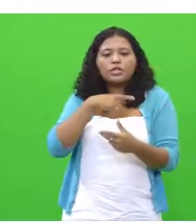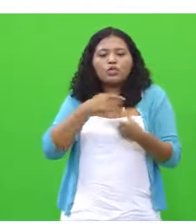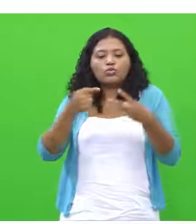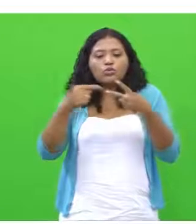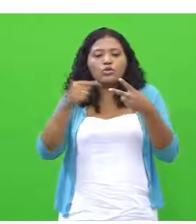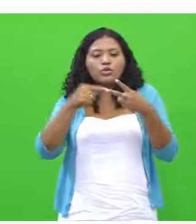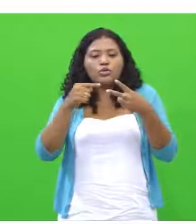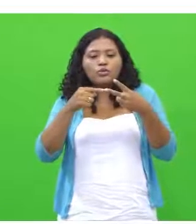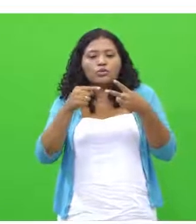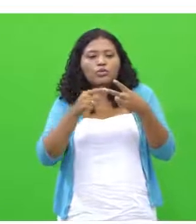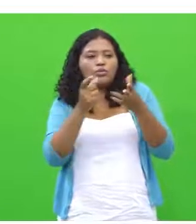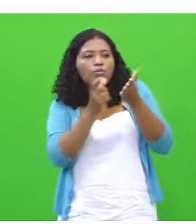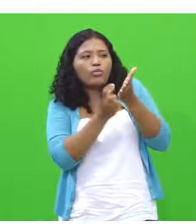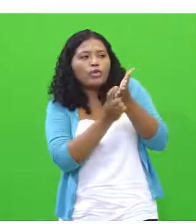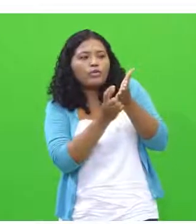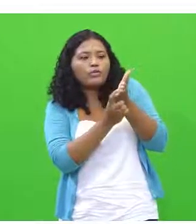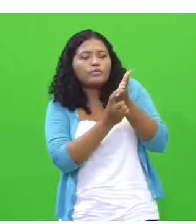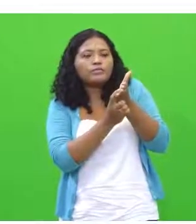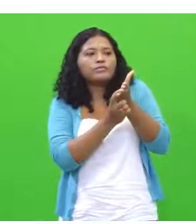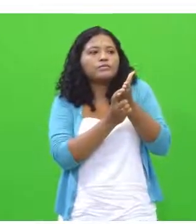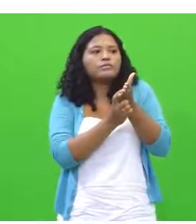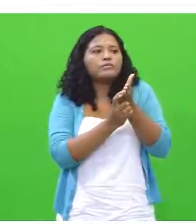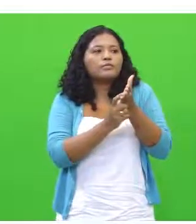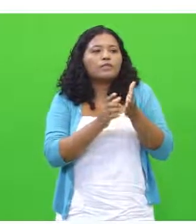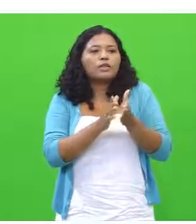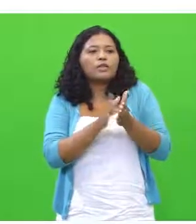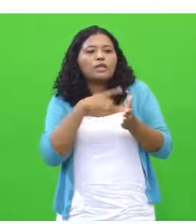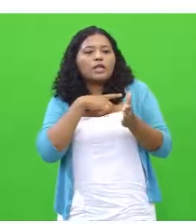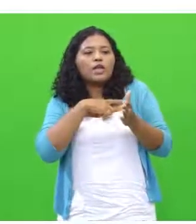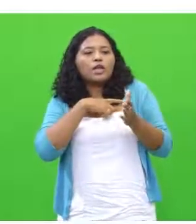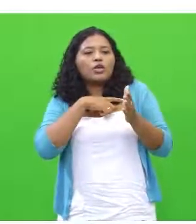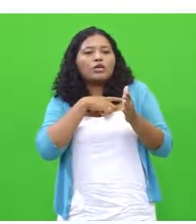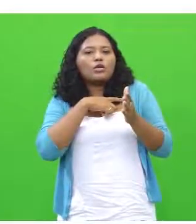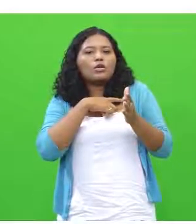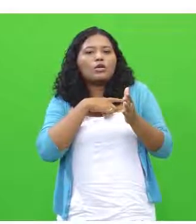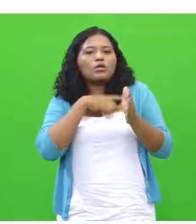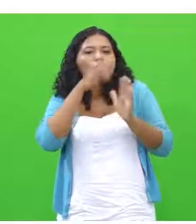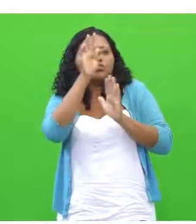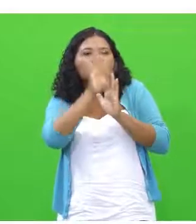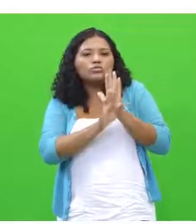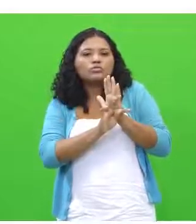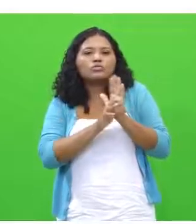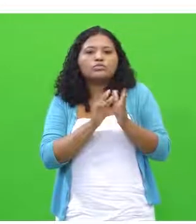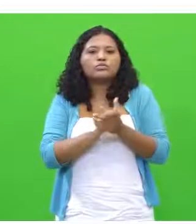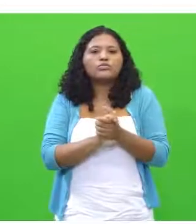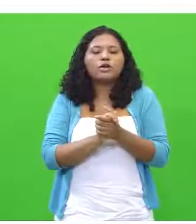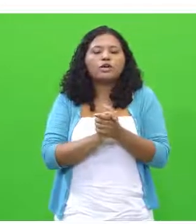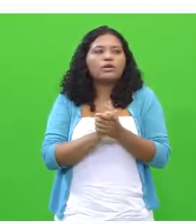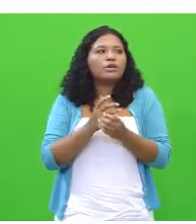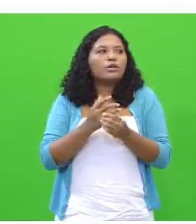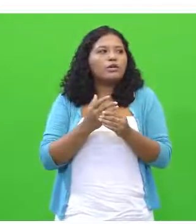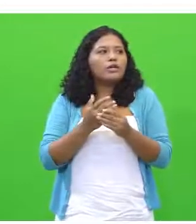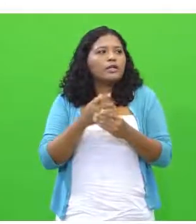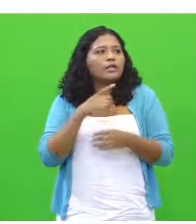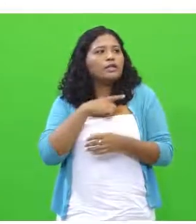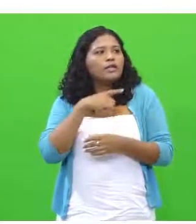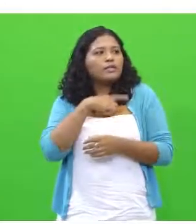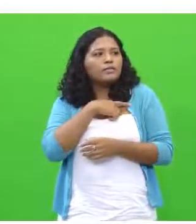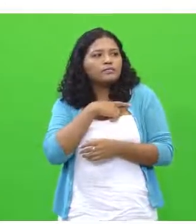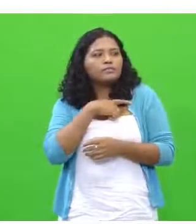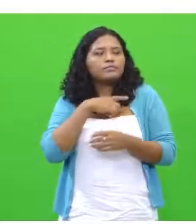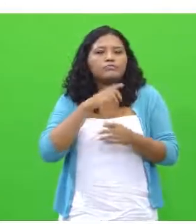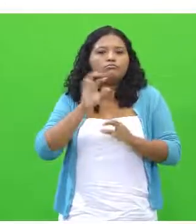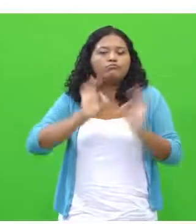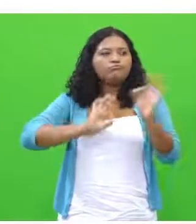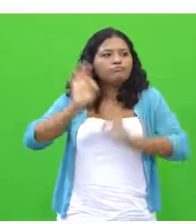Próximo parágrafo diz, nesse contexto, o governo deve regulamentar, olha só, a veiculação e o conteúdo